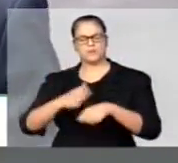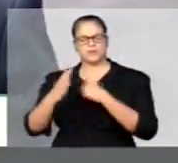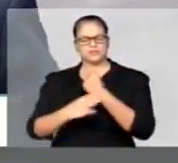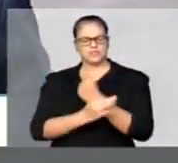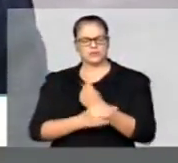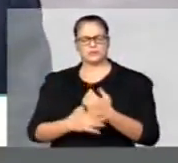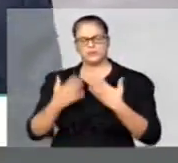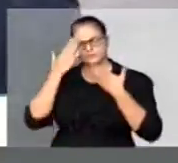também. Muito obrigado, Sr. Presidente. Obrigado.